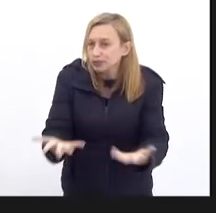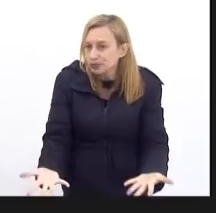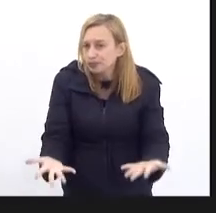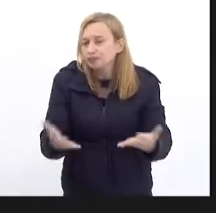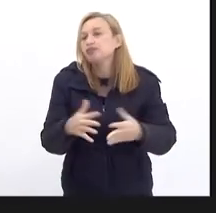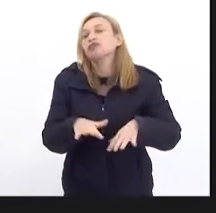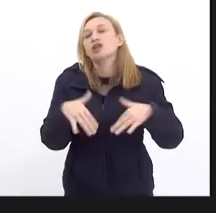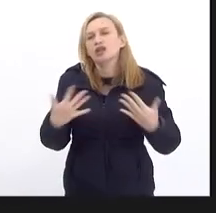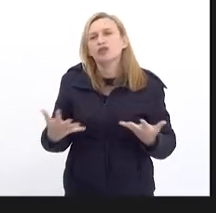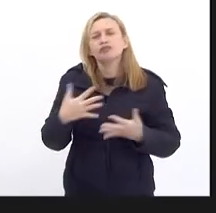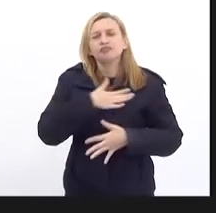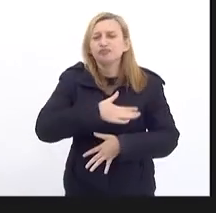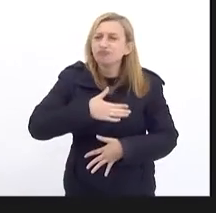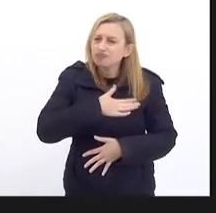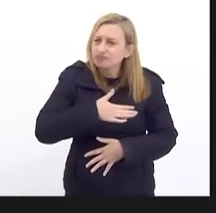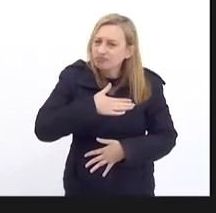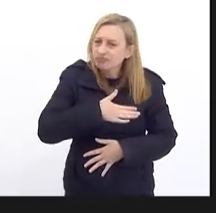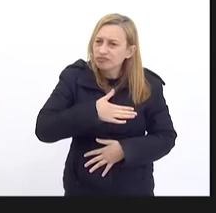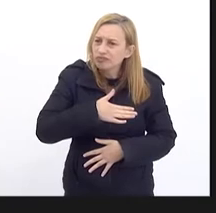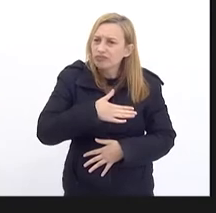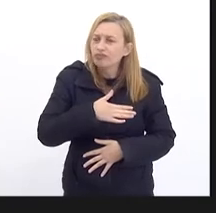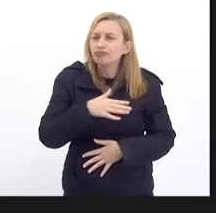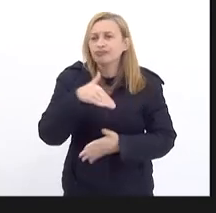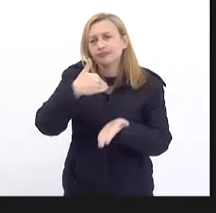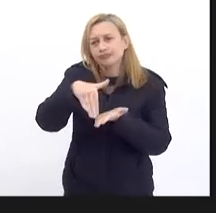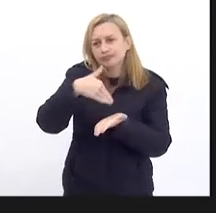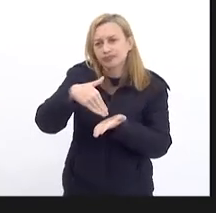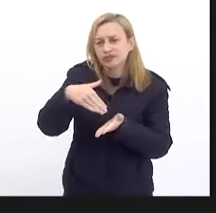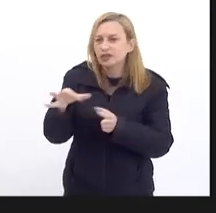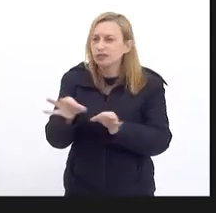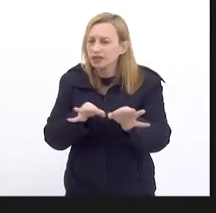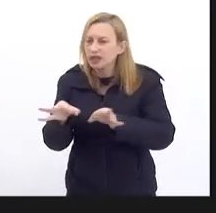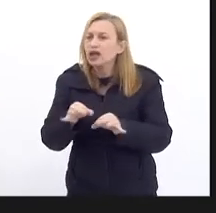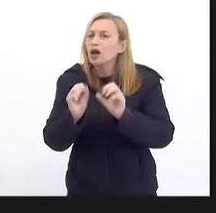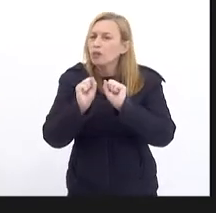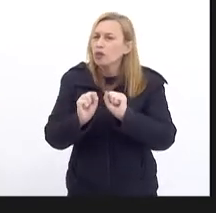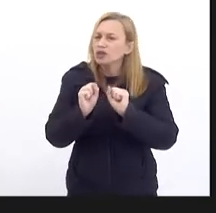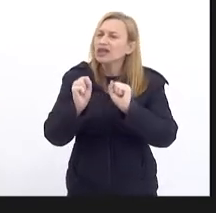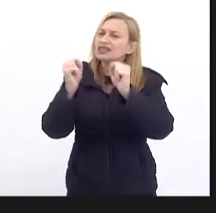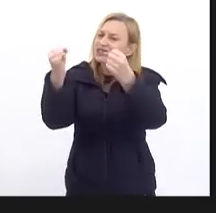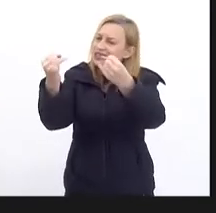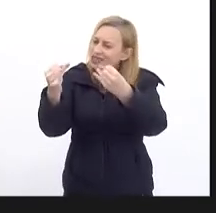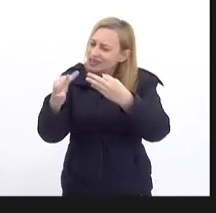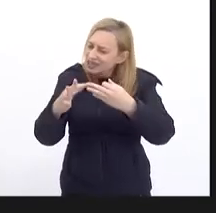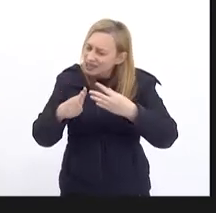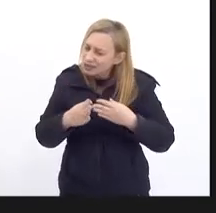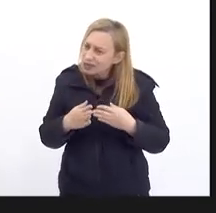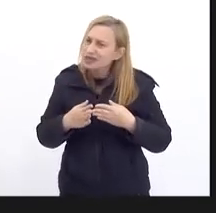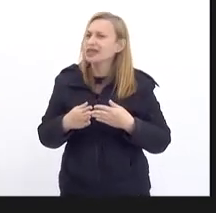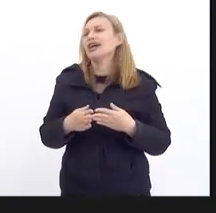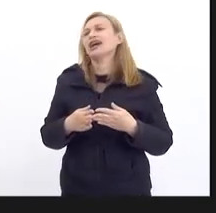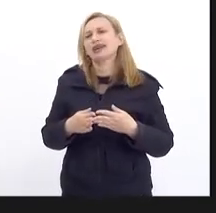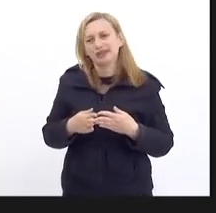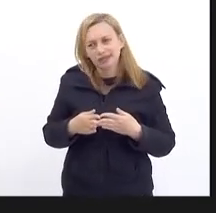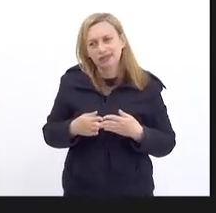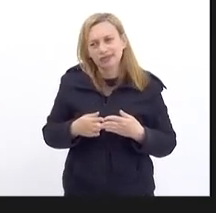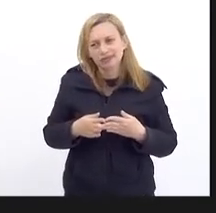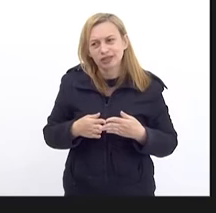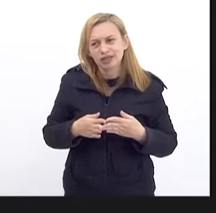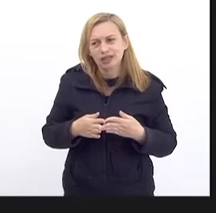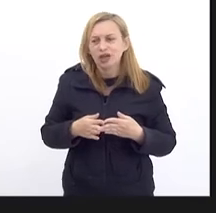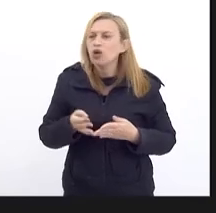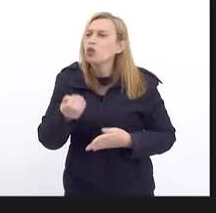isso daí Que eu gostaria Que se o secretário De planejamento Pudesse Realmente Descorrer Um